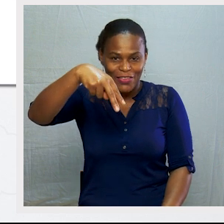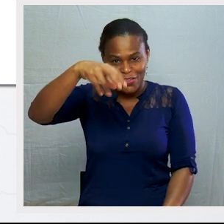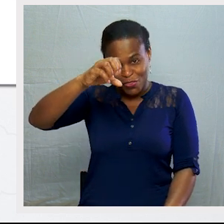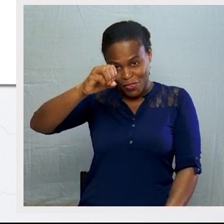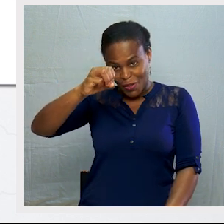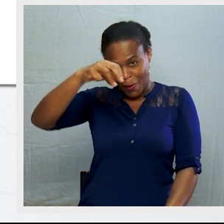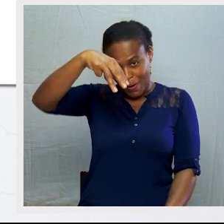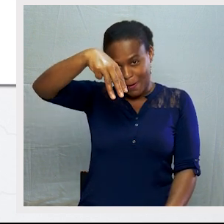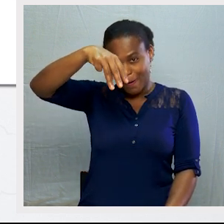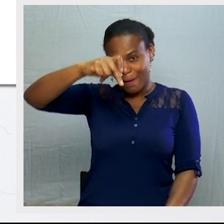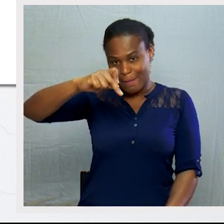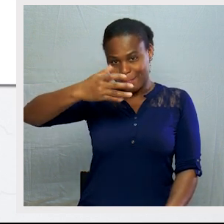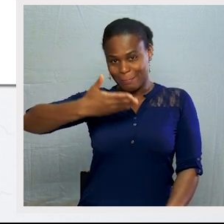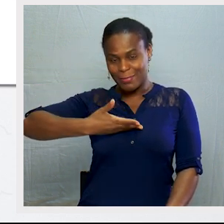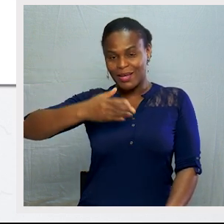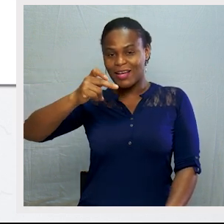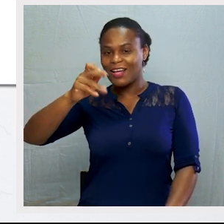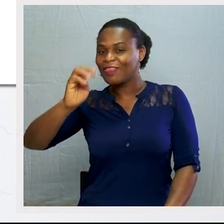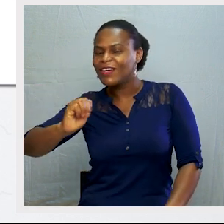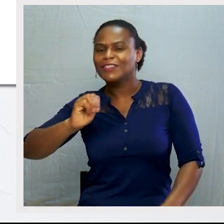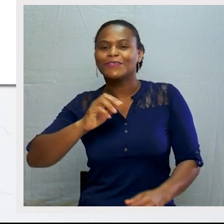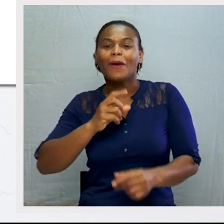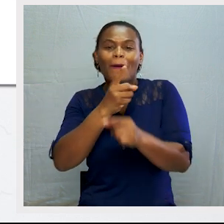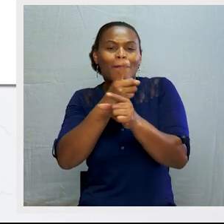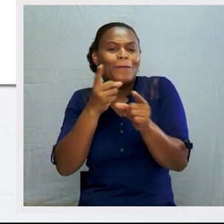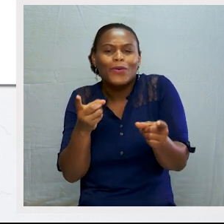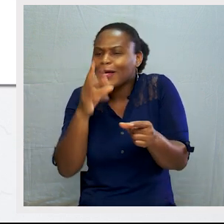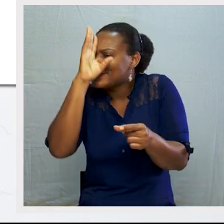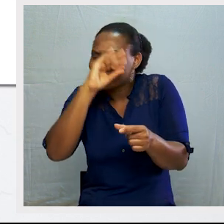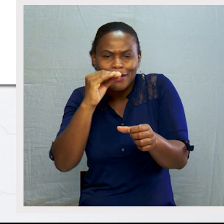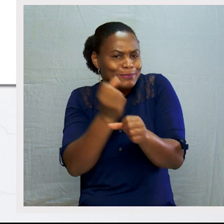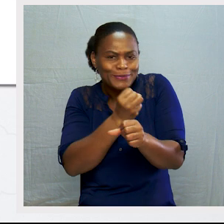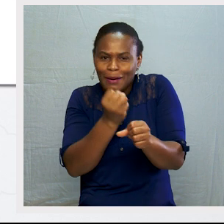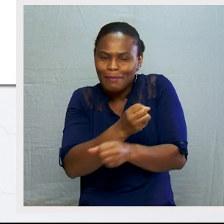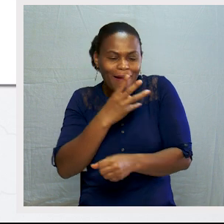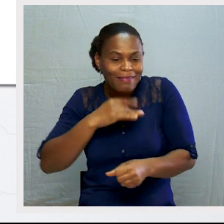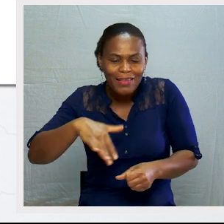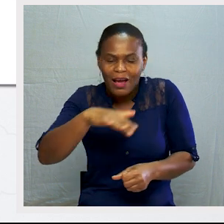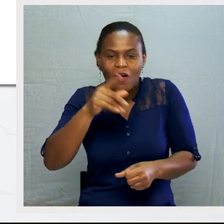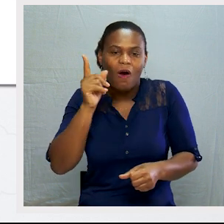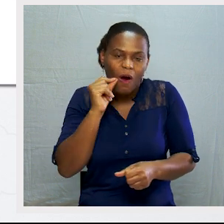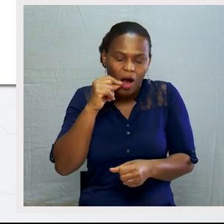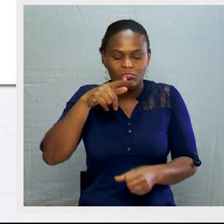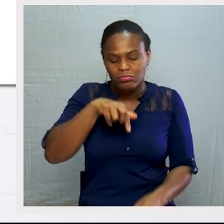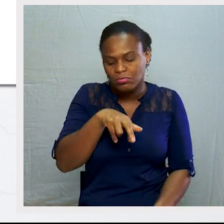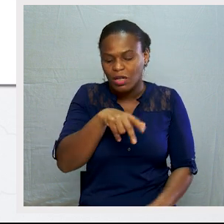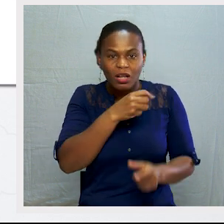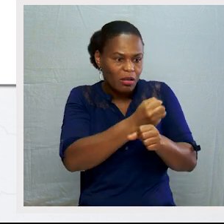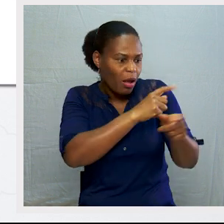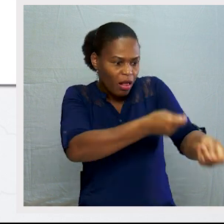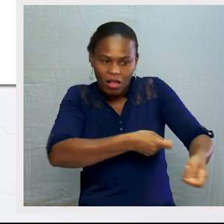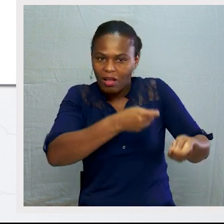nómadas. Nómadas. Porque não sabiam cultivar a terra. Eram obrigados a